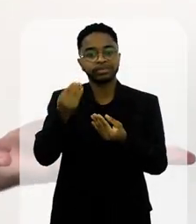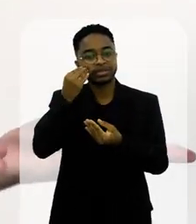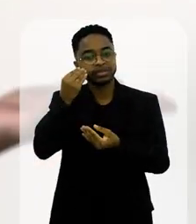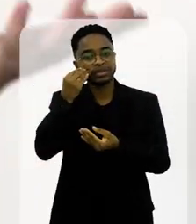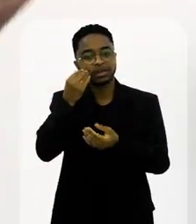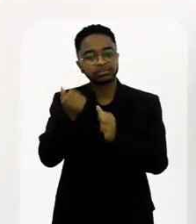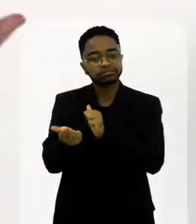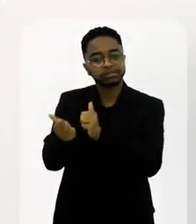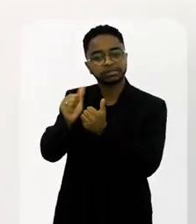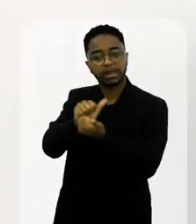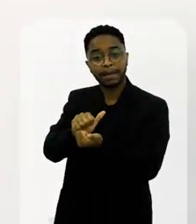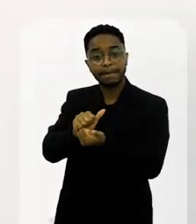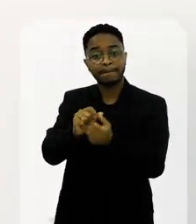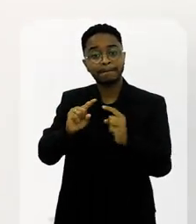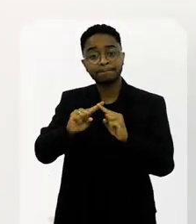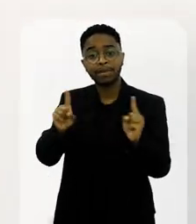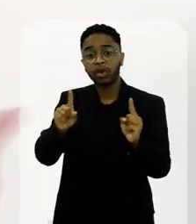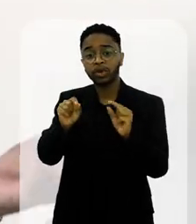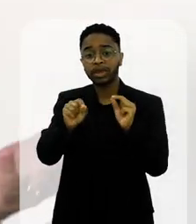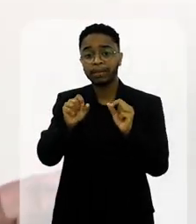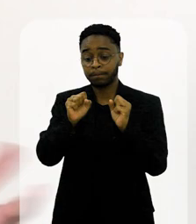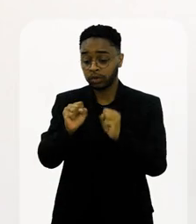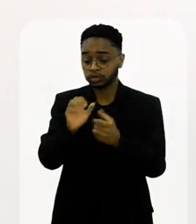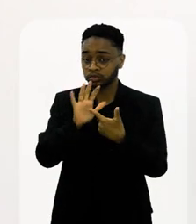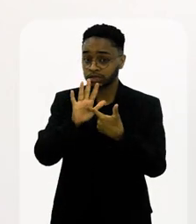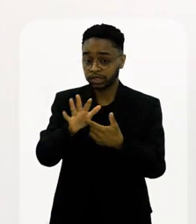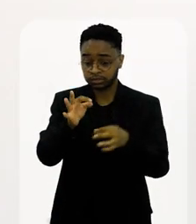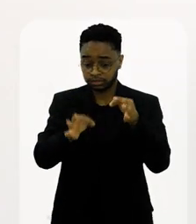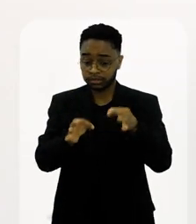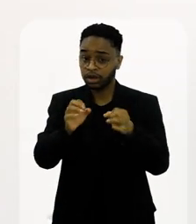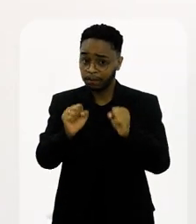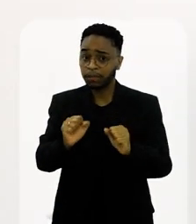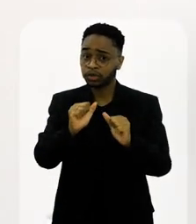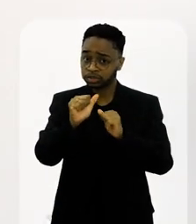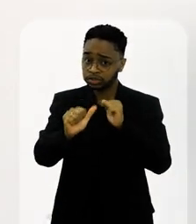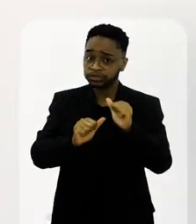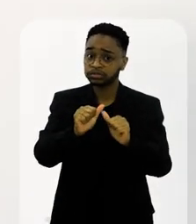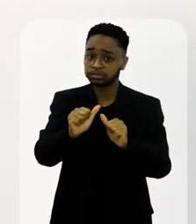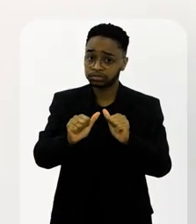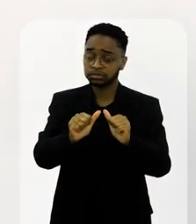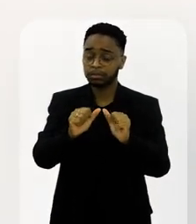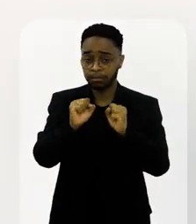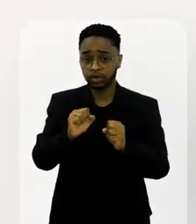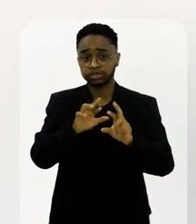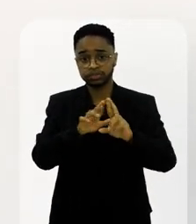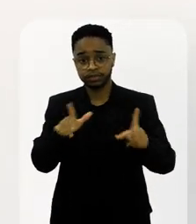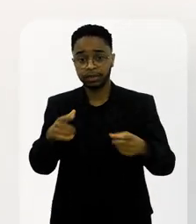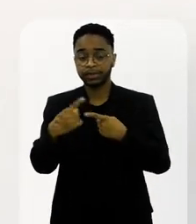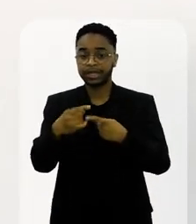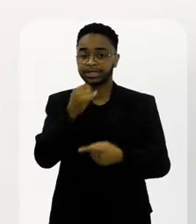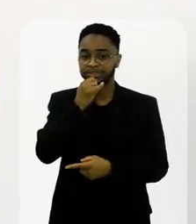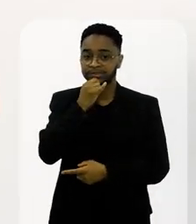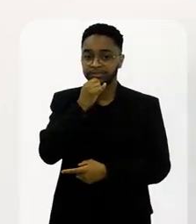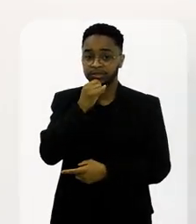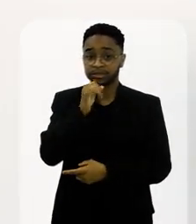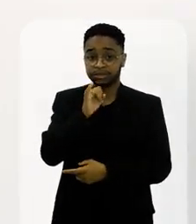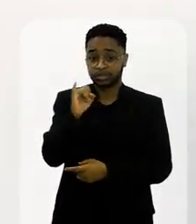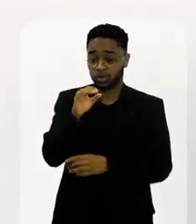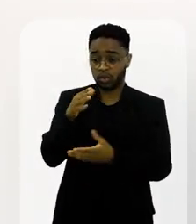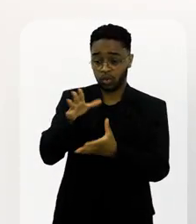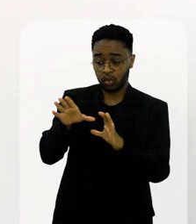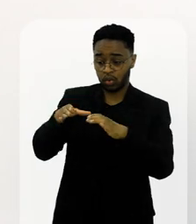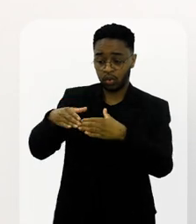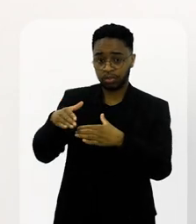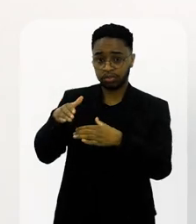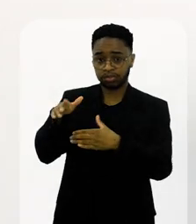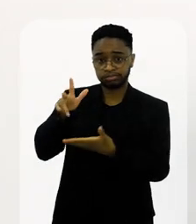quer, em vez de tentar mostrar que o júri pode ser diferente. em vez dos casais de mestre Salle e Porta Bandeira passarem a dançar